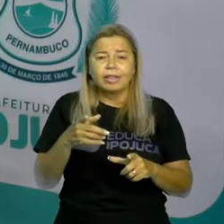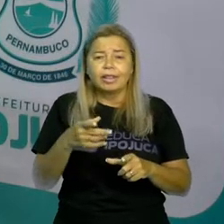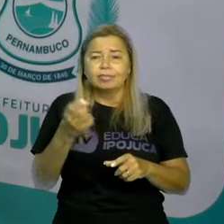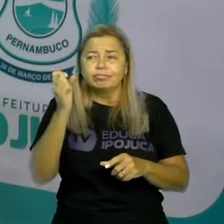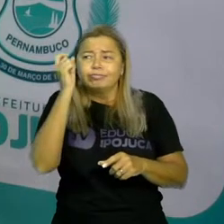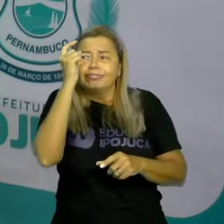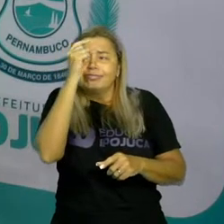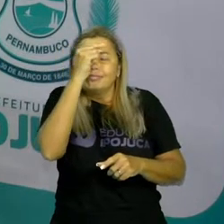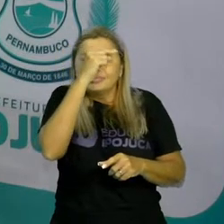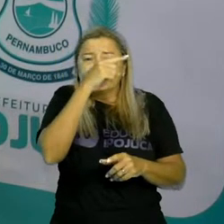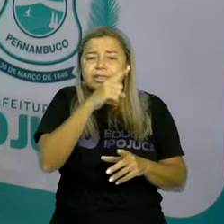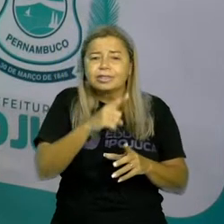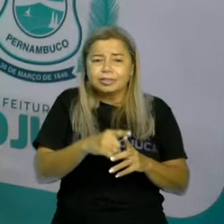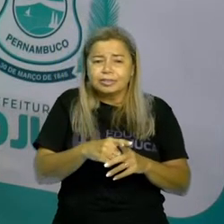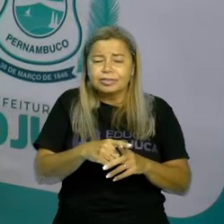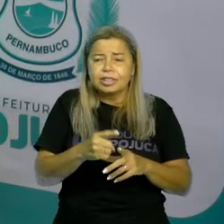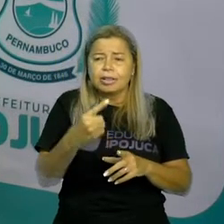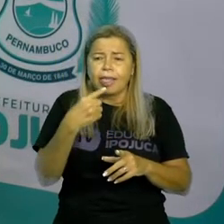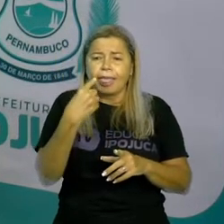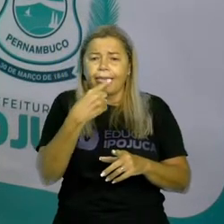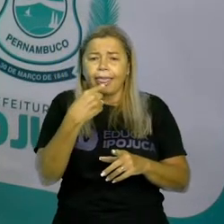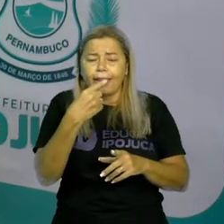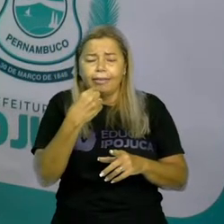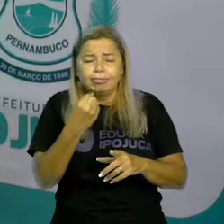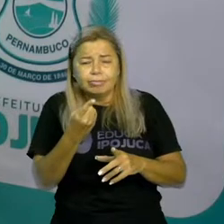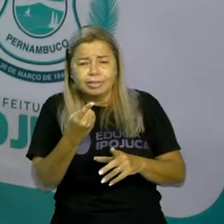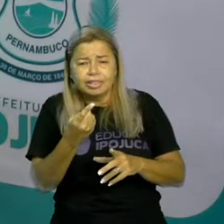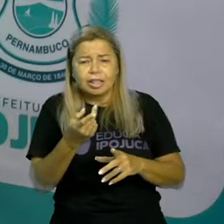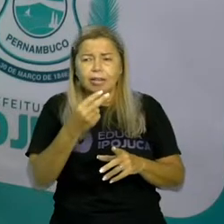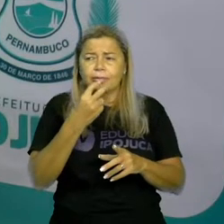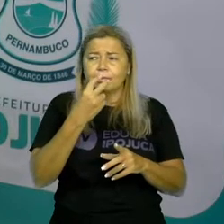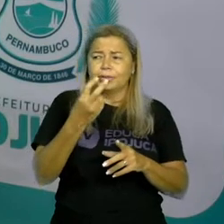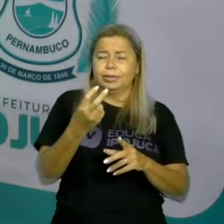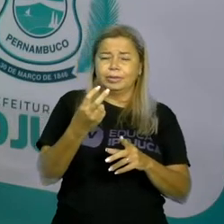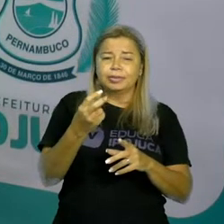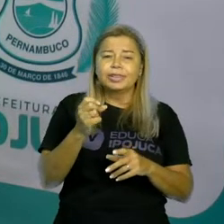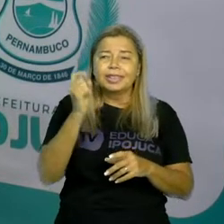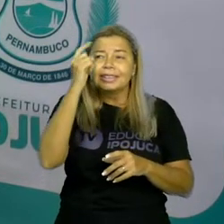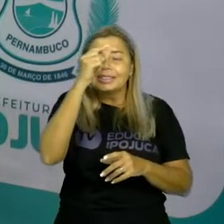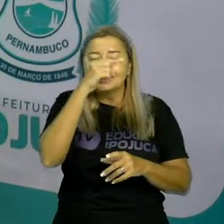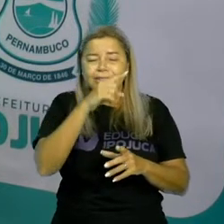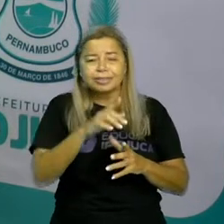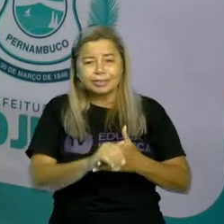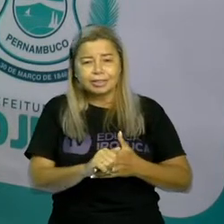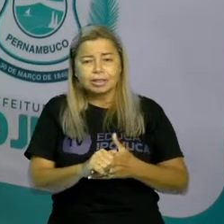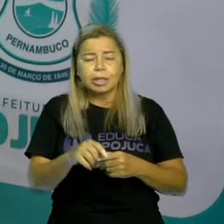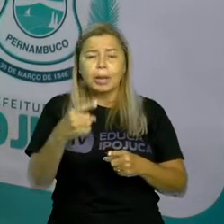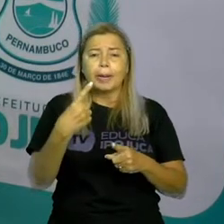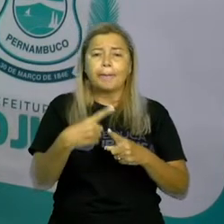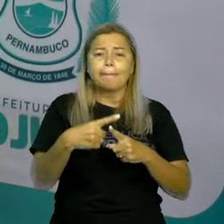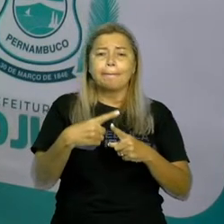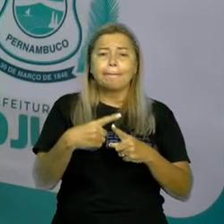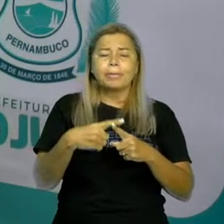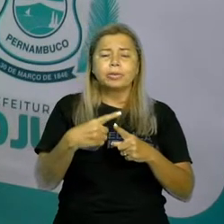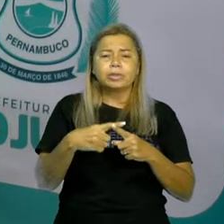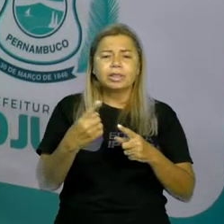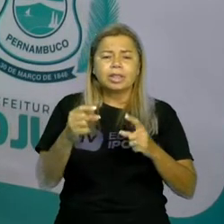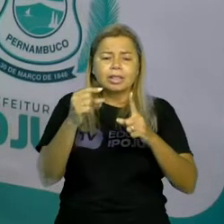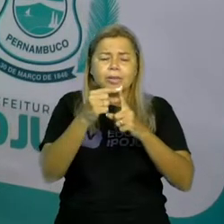trava a língua, trava a sua pronúncia. Por quê? Porque elas se tornam